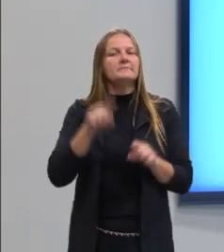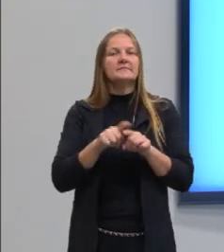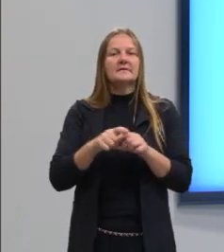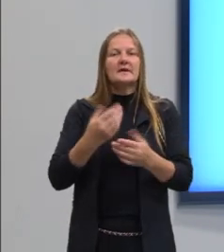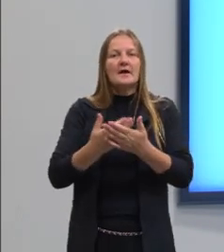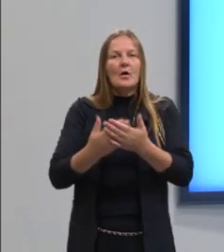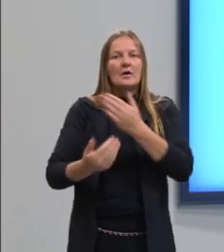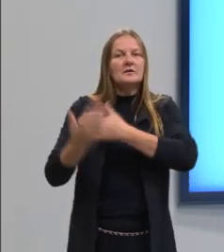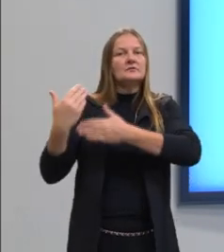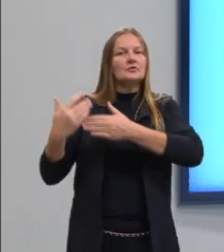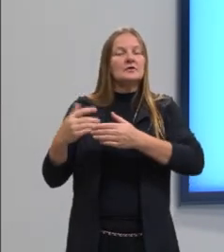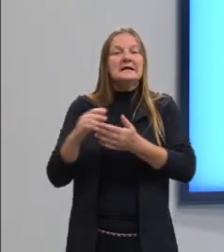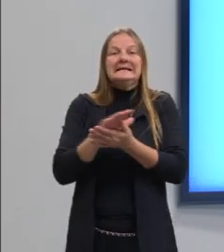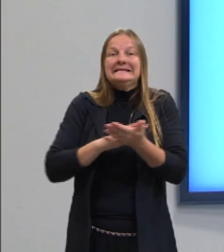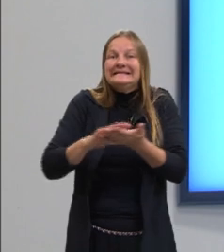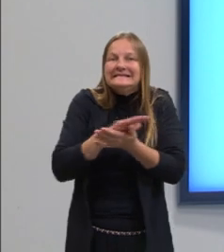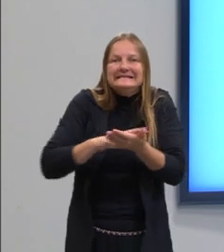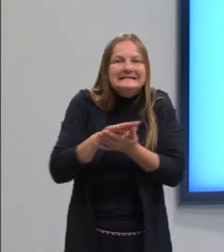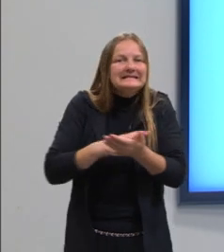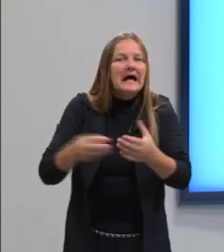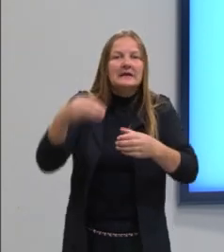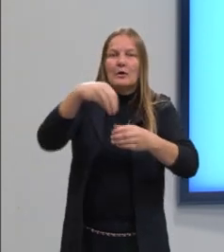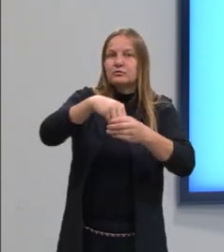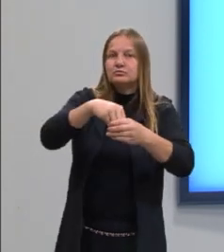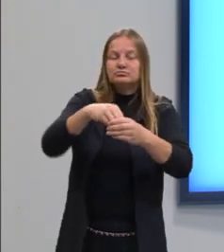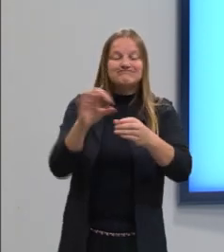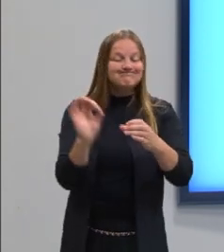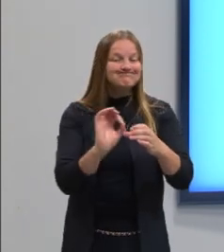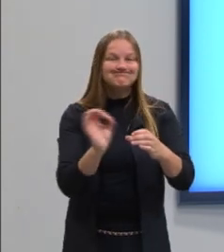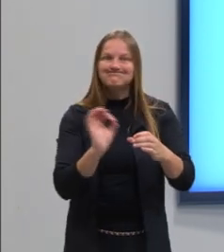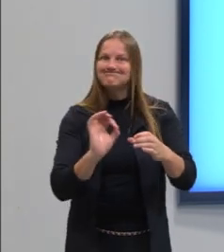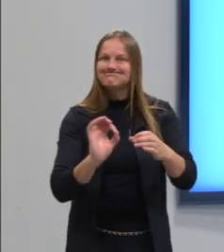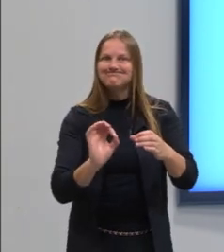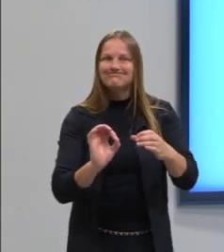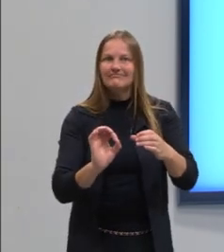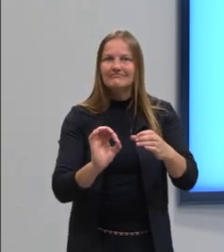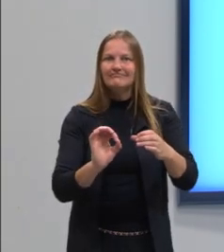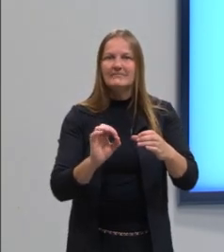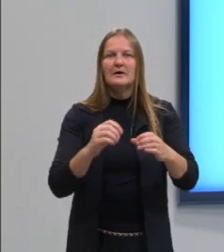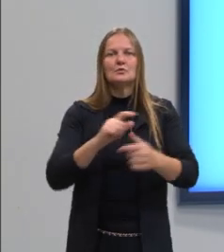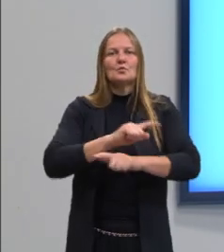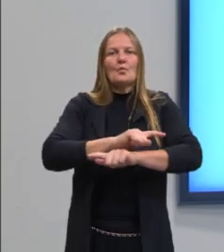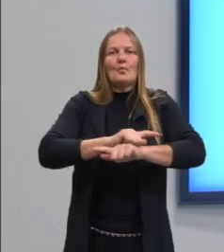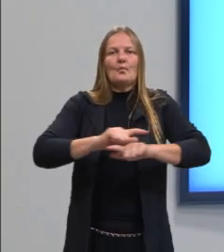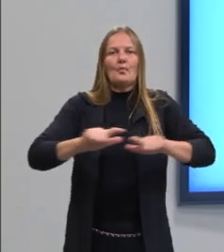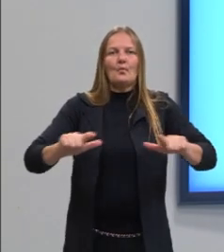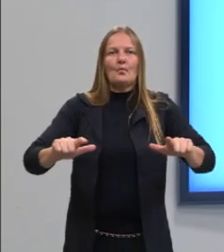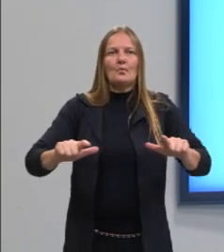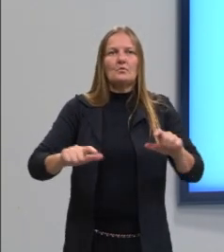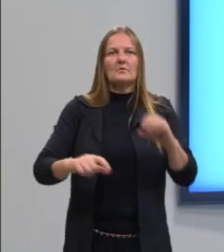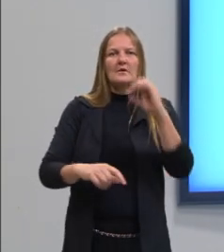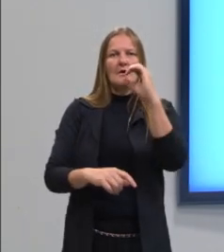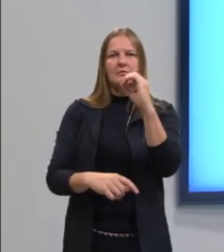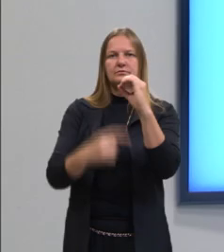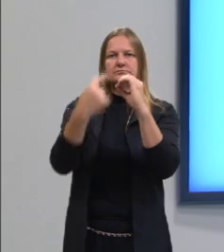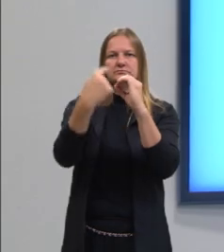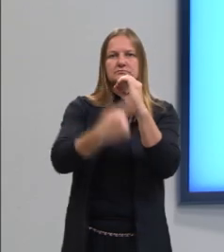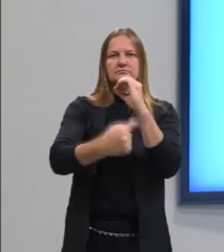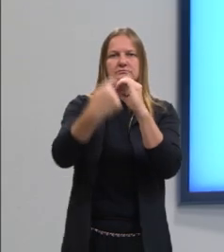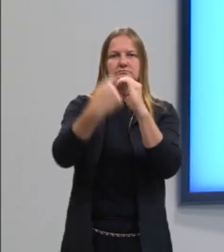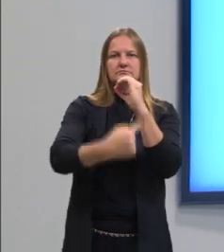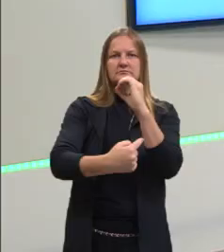que quando eu não tenho nada no conjunto, ou seja, quando esse conjunto não possui elementos, eu tenho esse símbolo aqui, para, então,